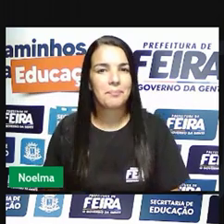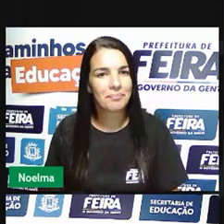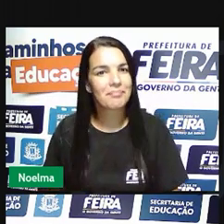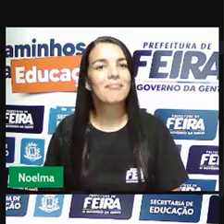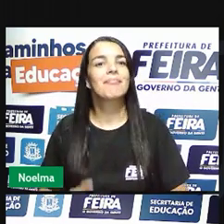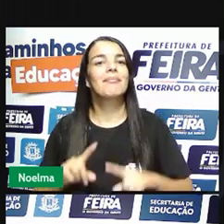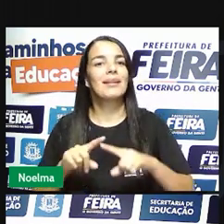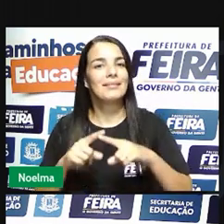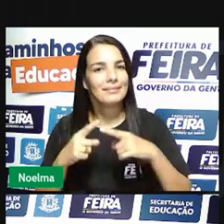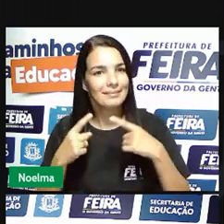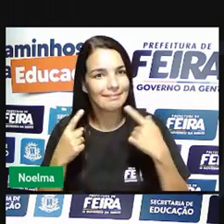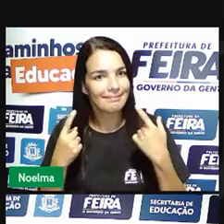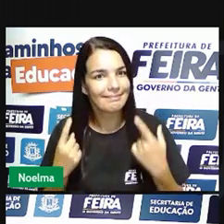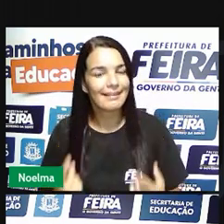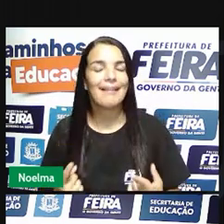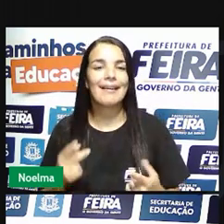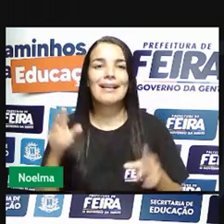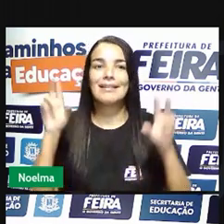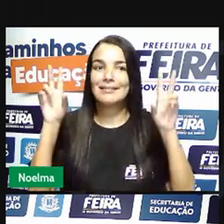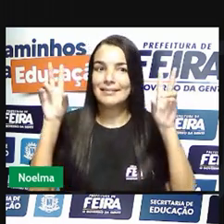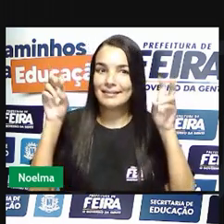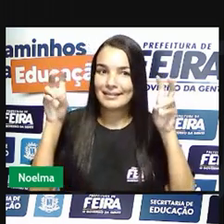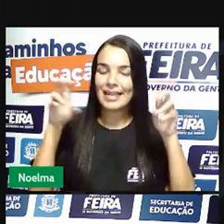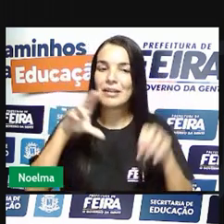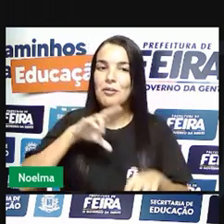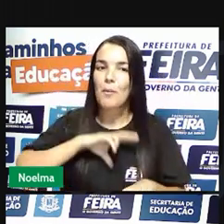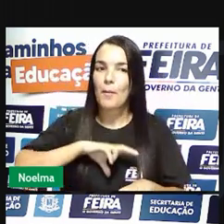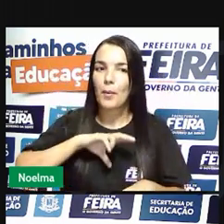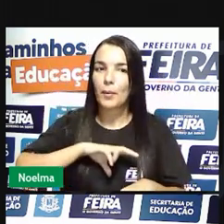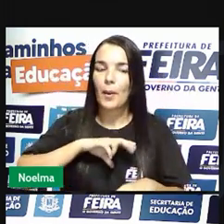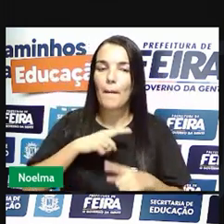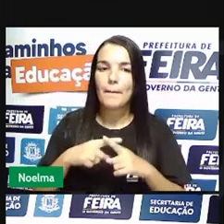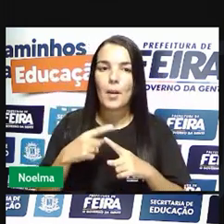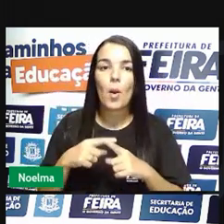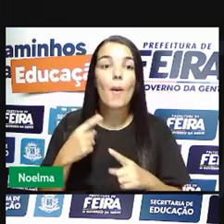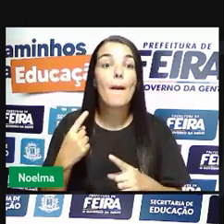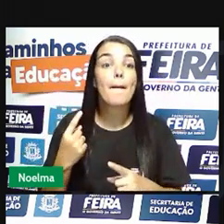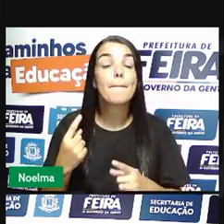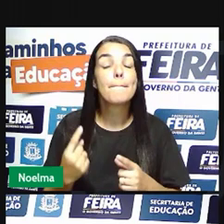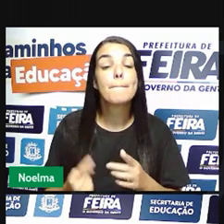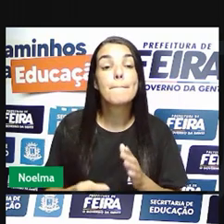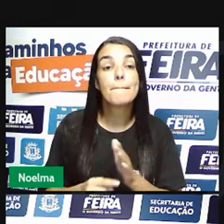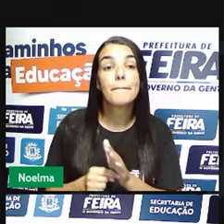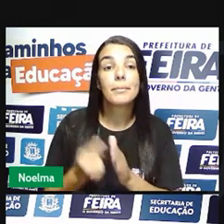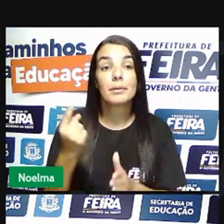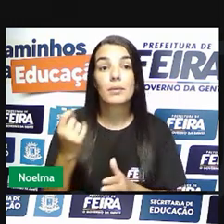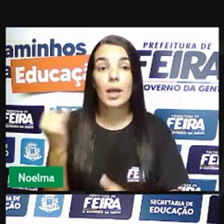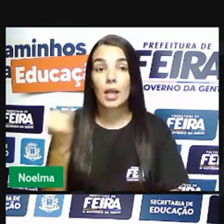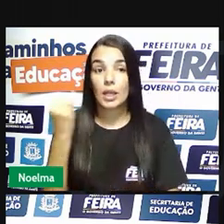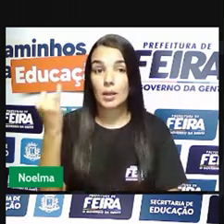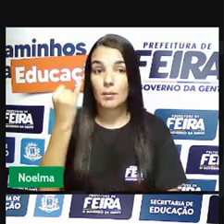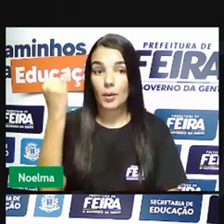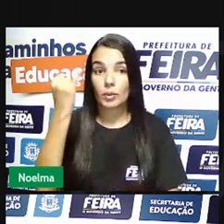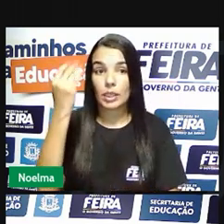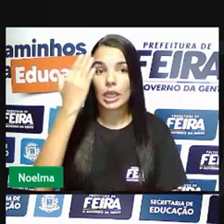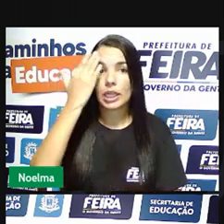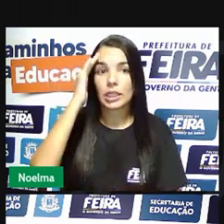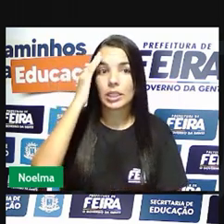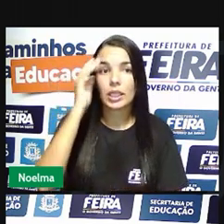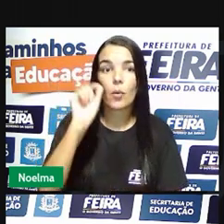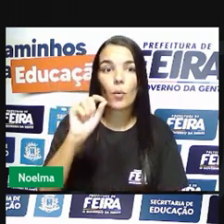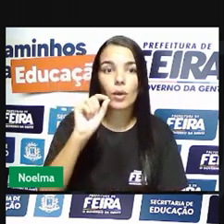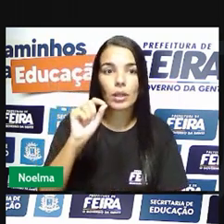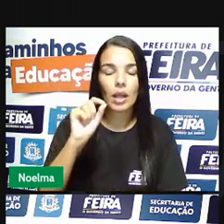justamente sobre isso que nós iremos falar. Primeiro, é importante nós entendermos que a produção do açúcar era